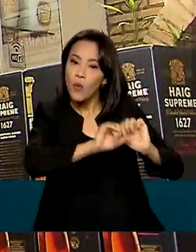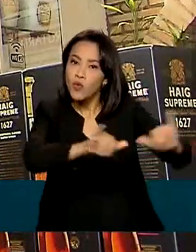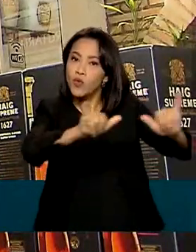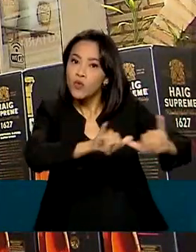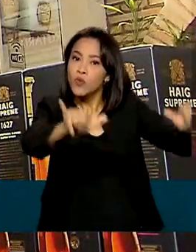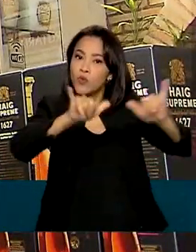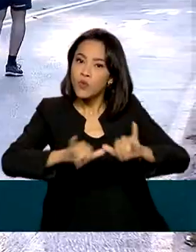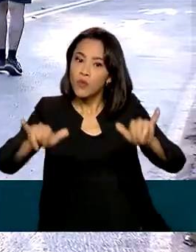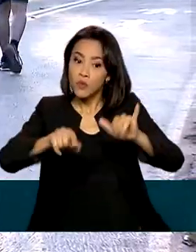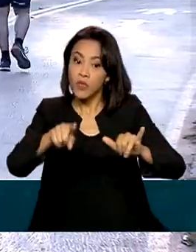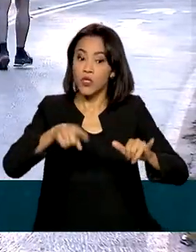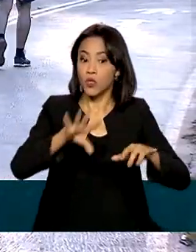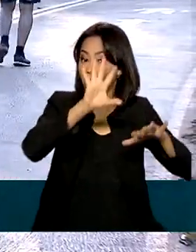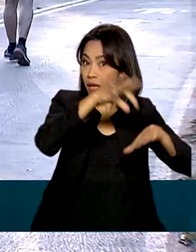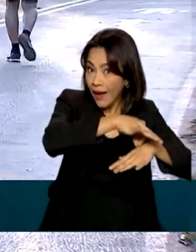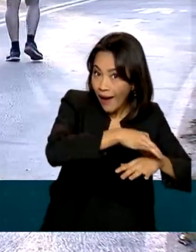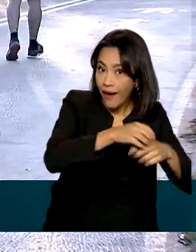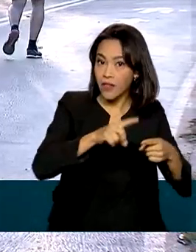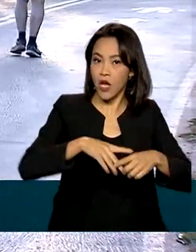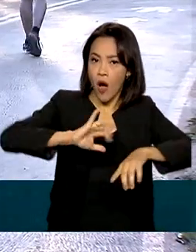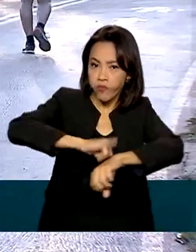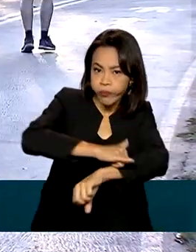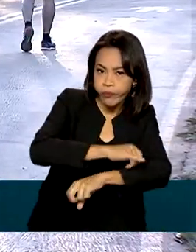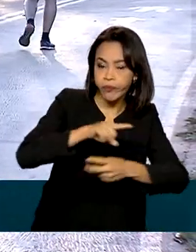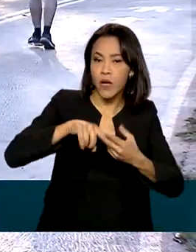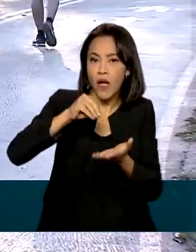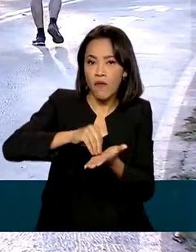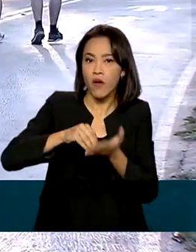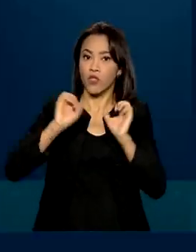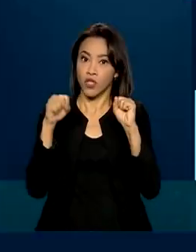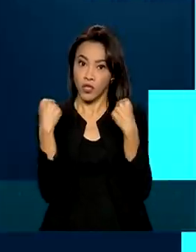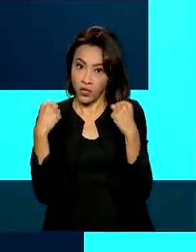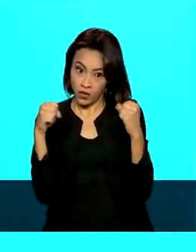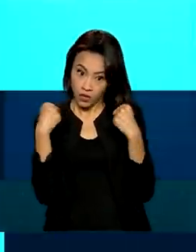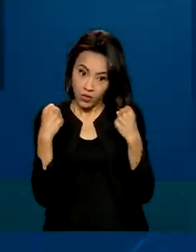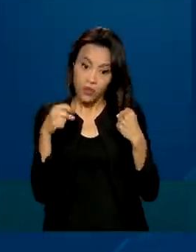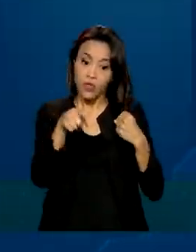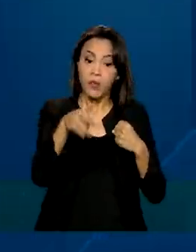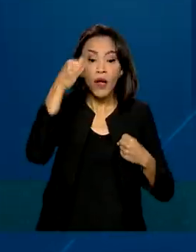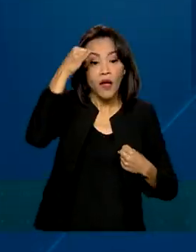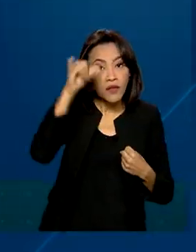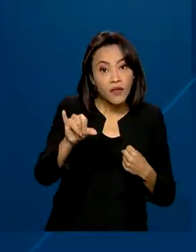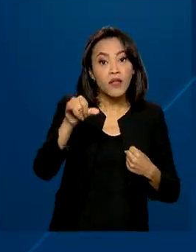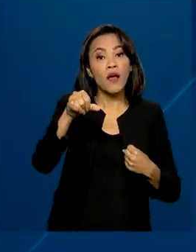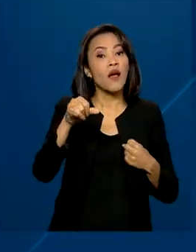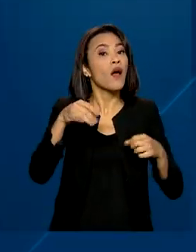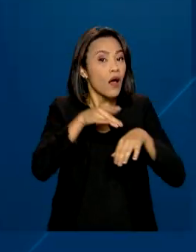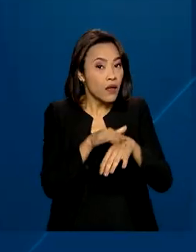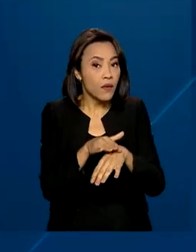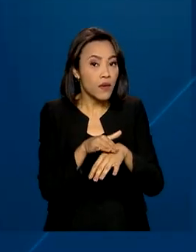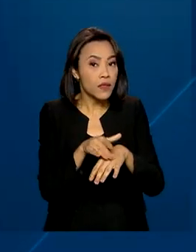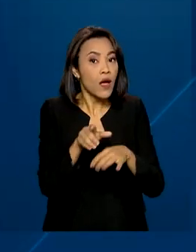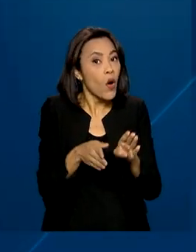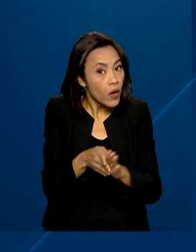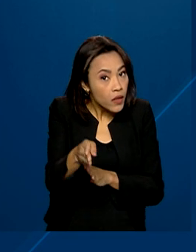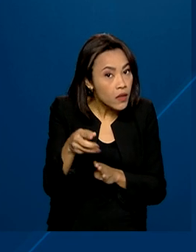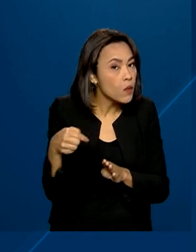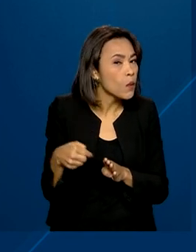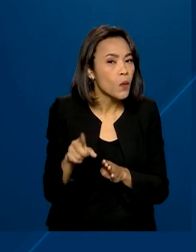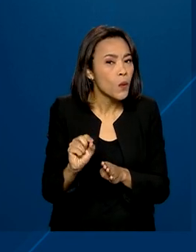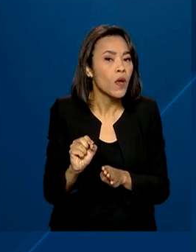e carne processada, a obesidade e a falta de exercícios. E para a prevenção contra a doença, recomenda